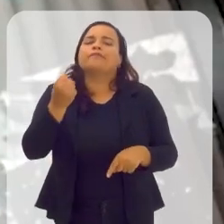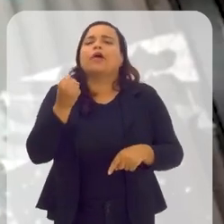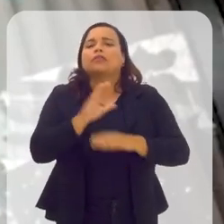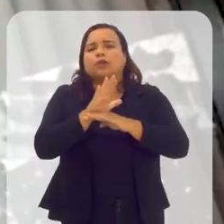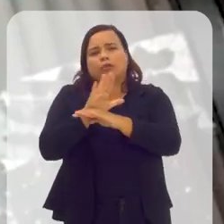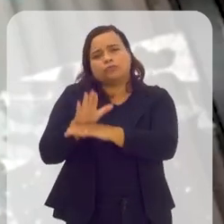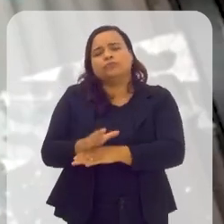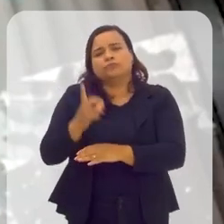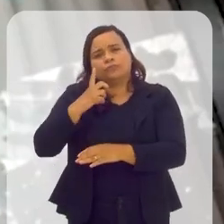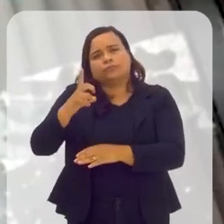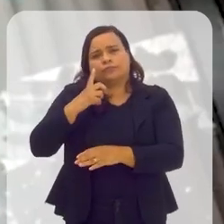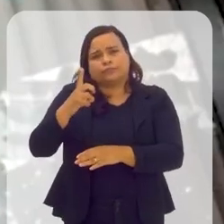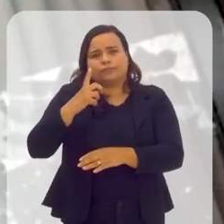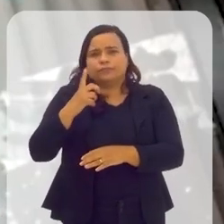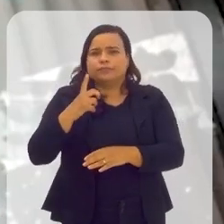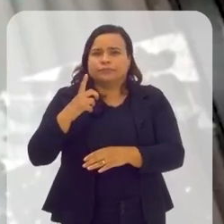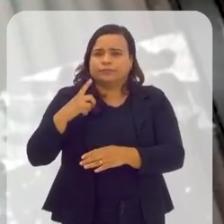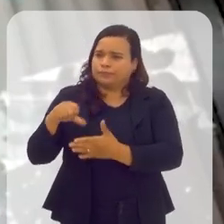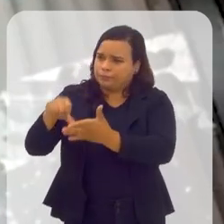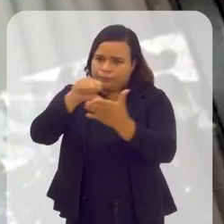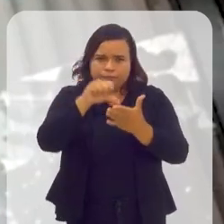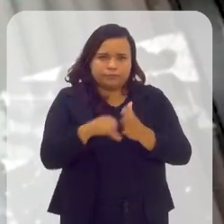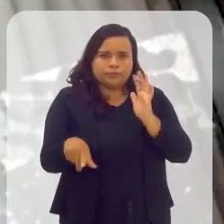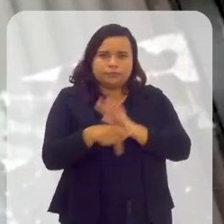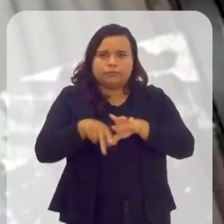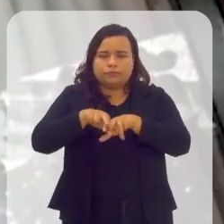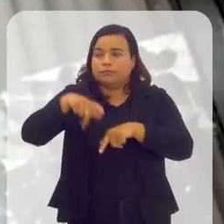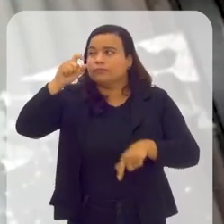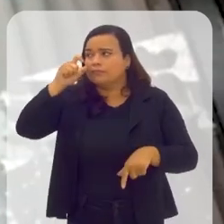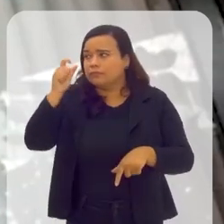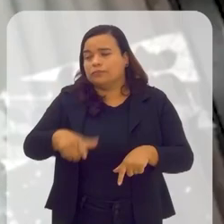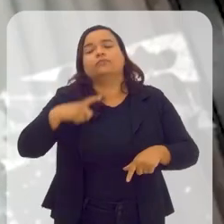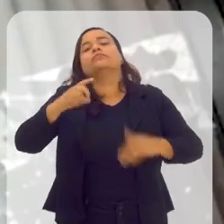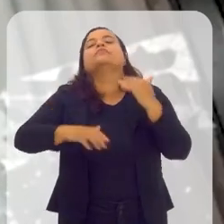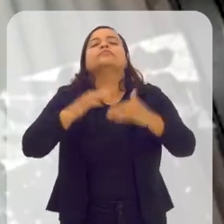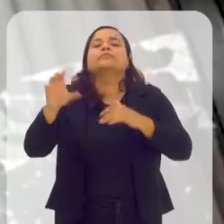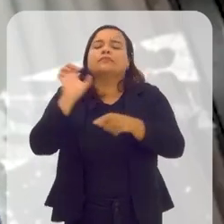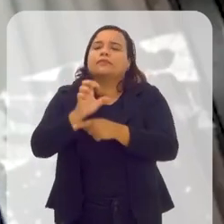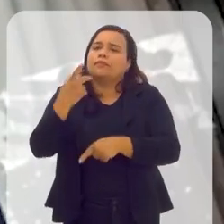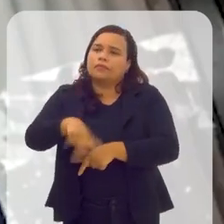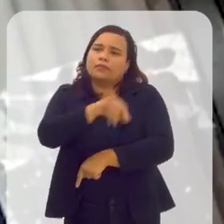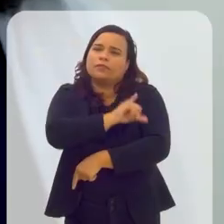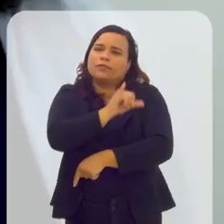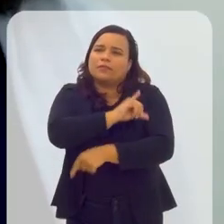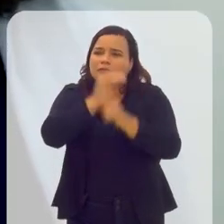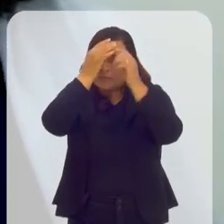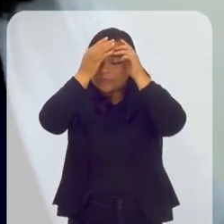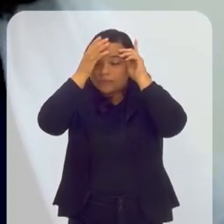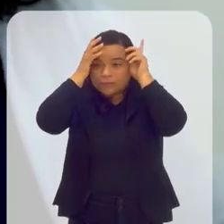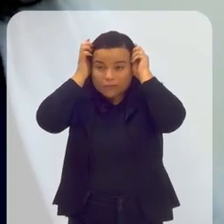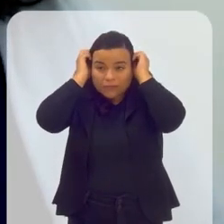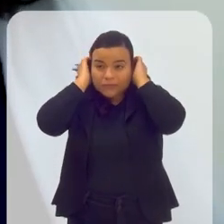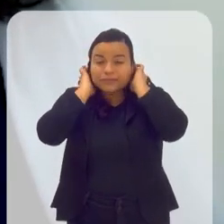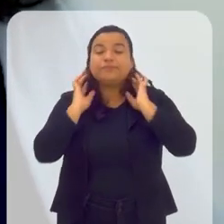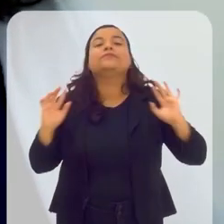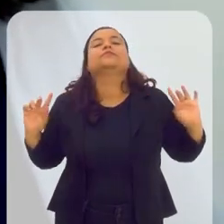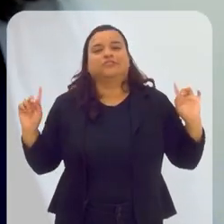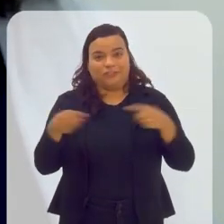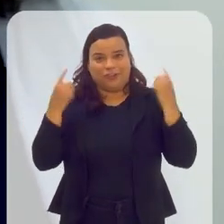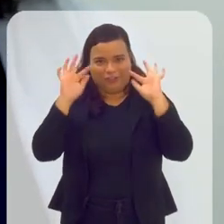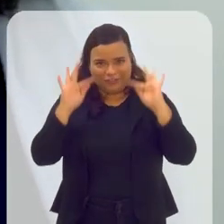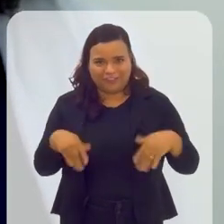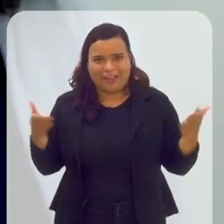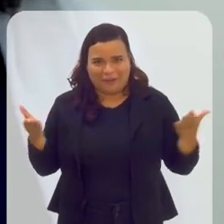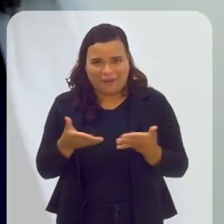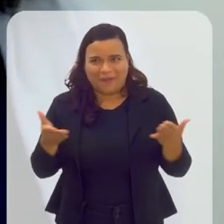um elemento importantíssimo para as entidades que são interessadas no desenvolvimento do nosso estado. E agora, para a gente finalizar,